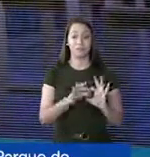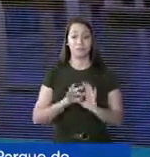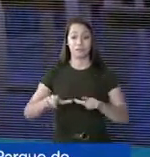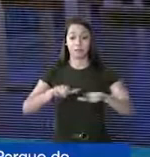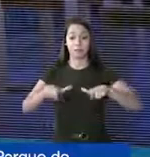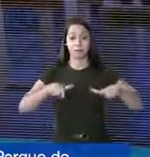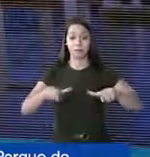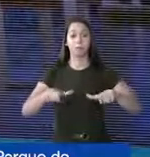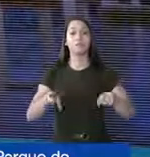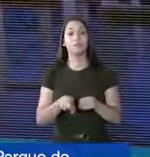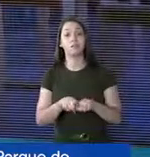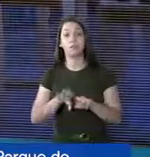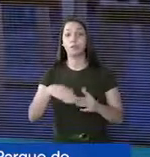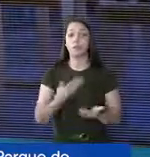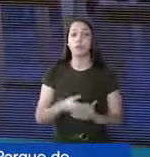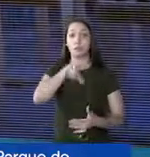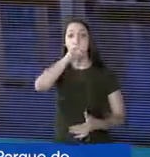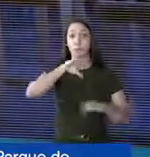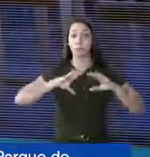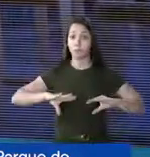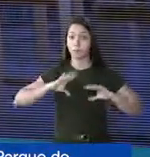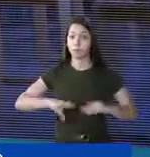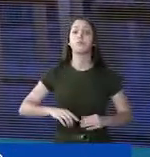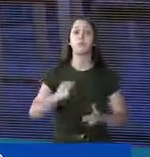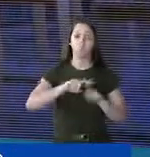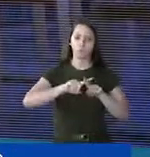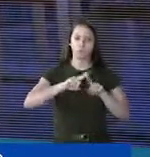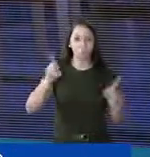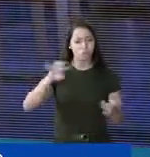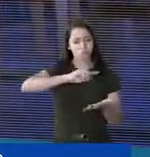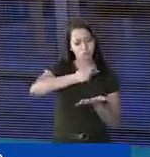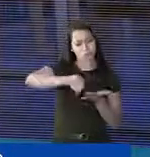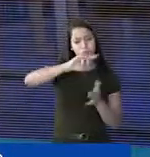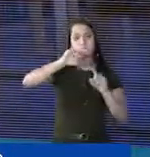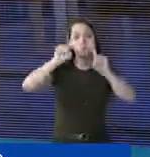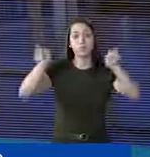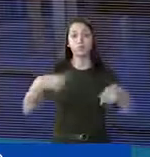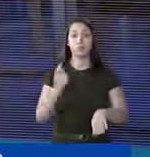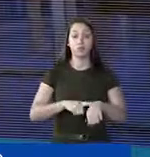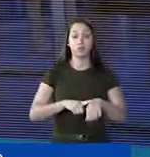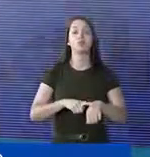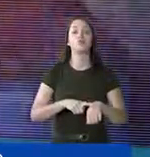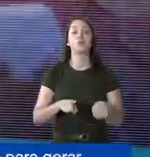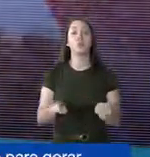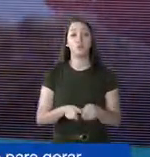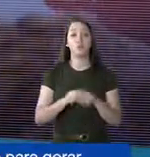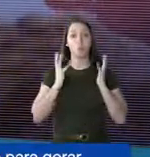de espaço de co-work para trabalho ou estudo no Parque Sabiá com horário agendado, tudo sanitizado e gratuito.